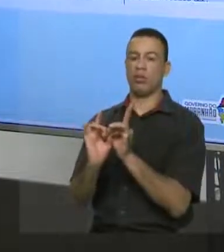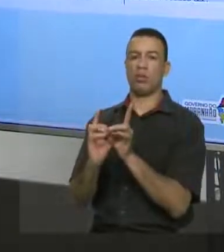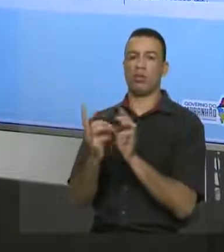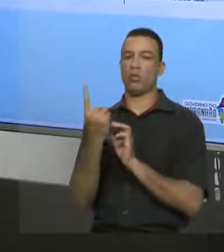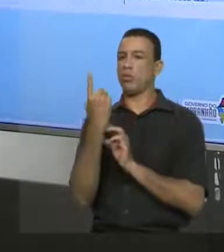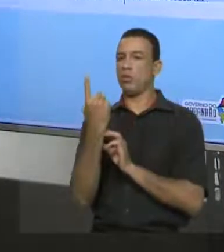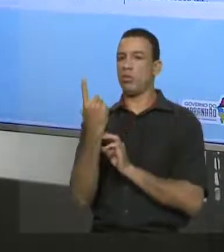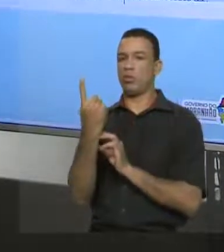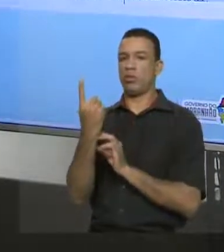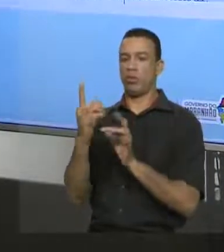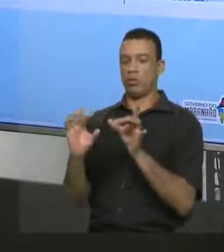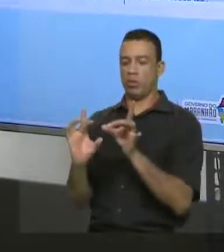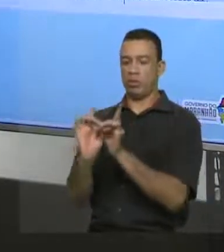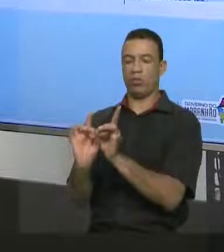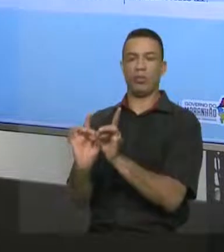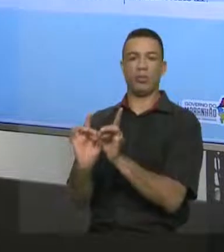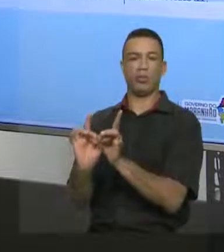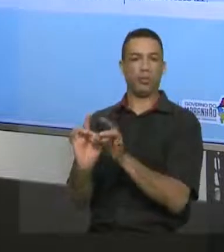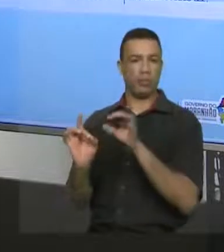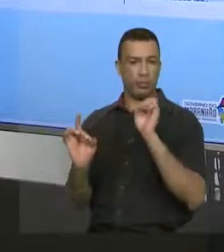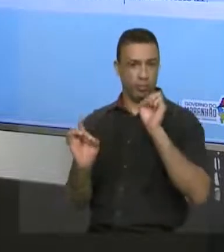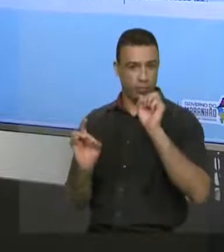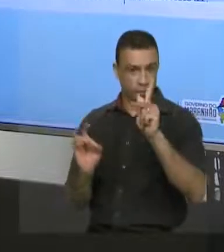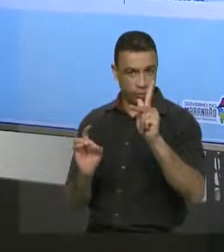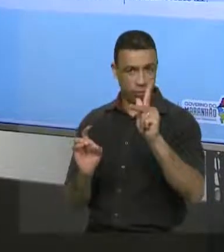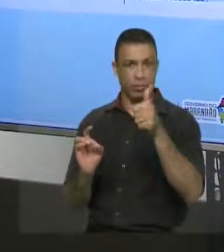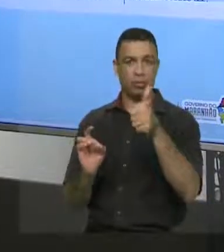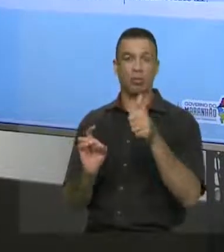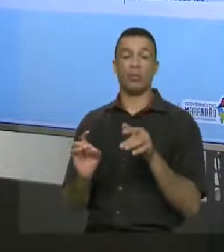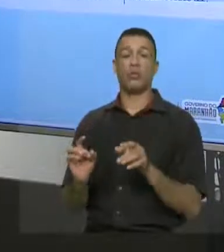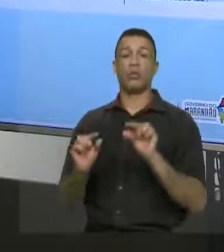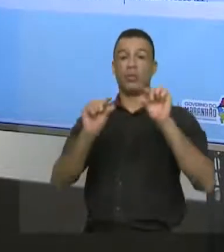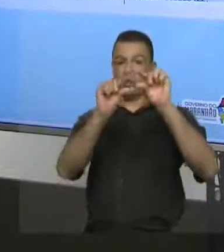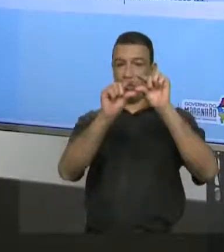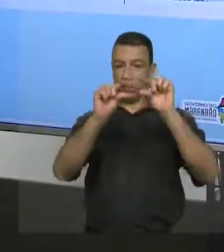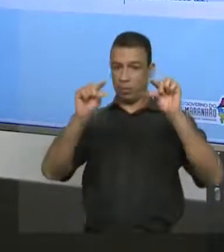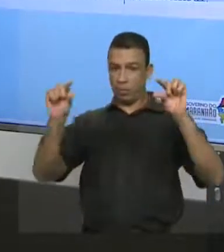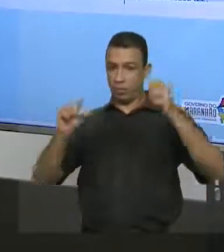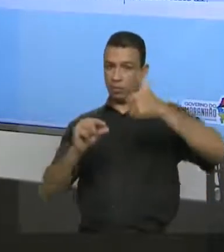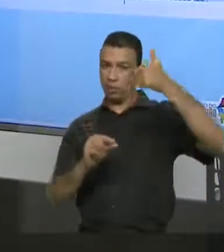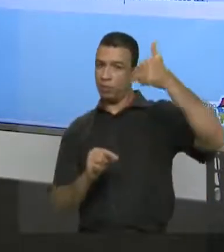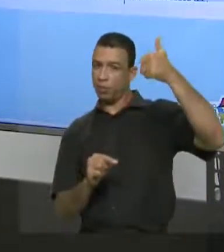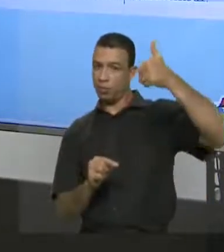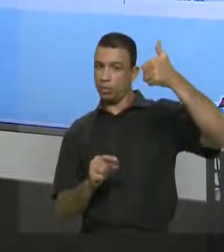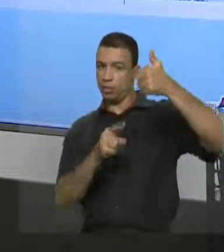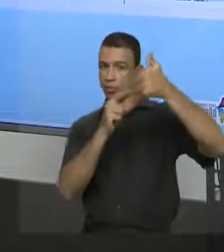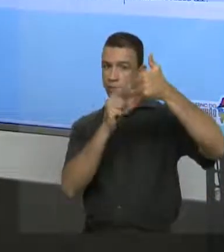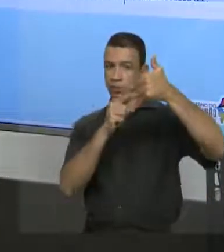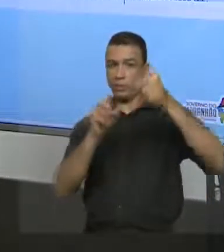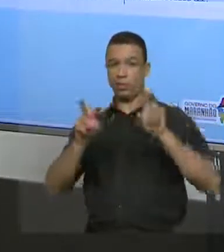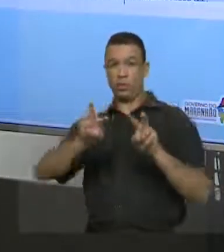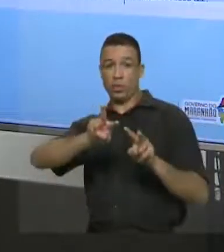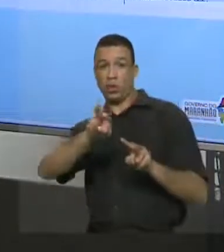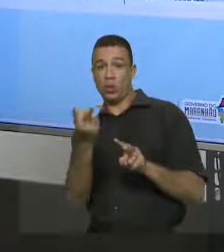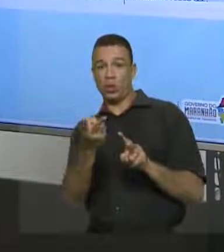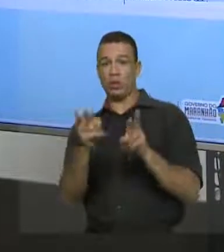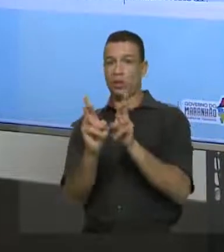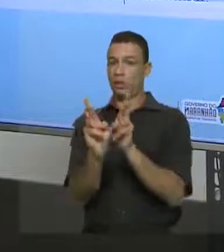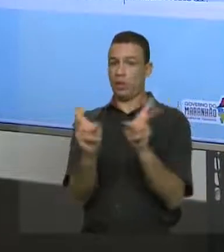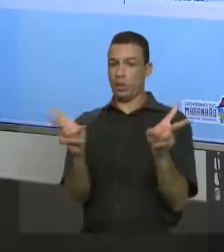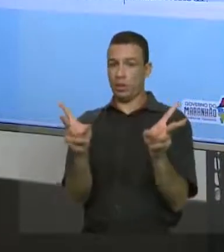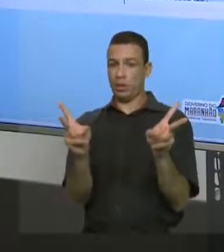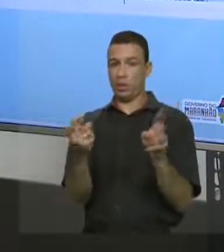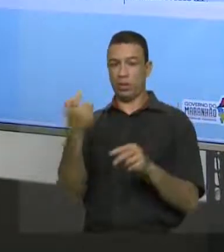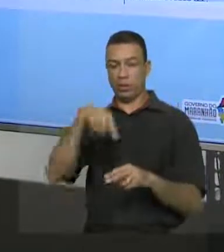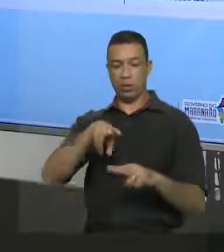que no caso é a conjunção. Tudo bem? Então, se na primeira frase, o ainda que, a ideia é de concessão, o